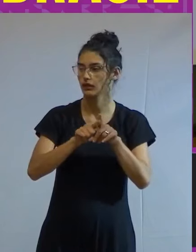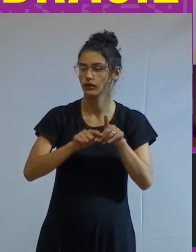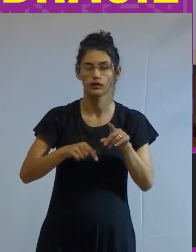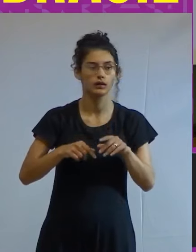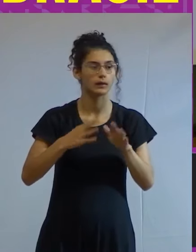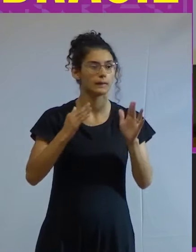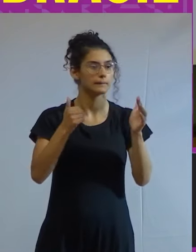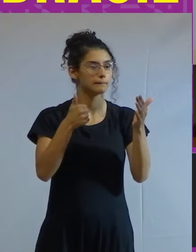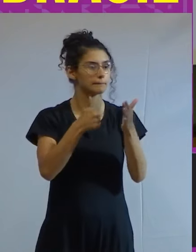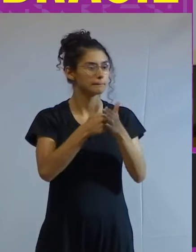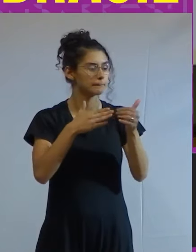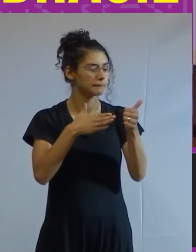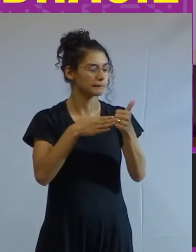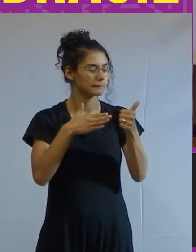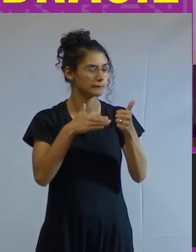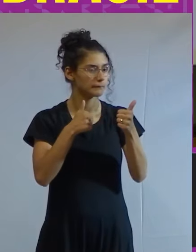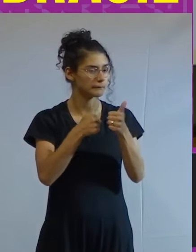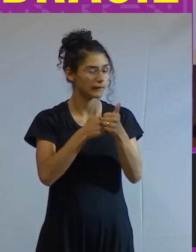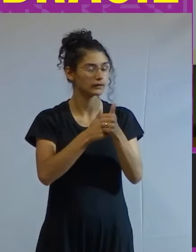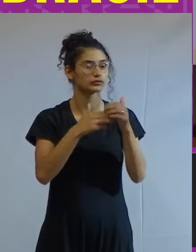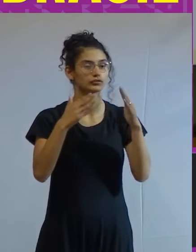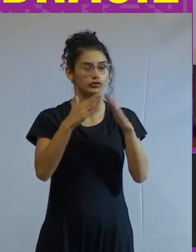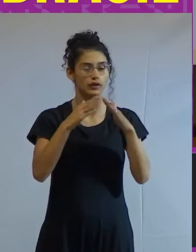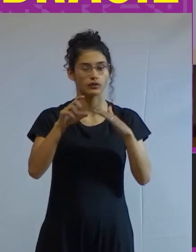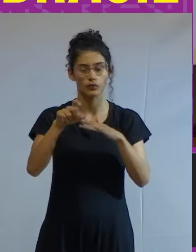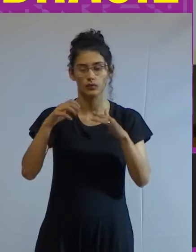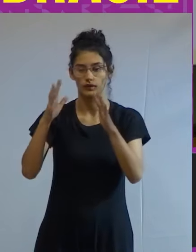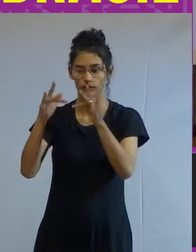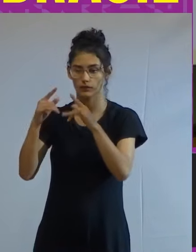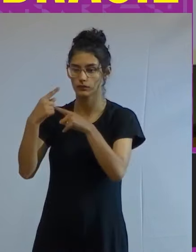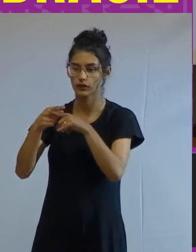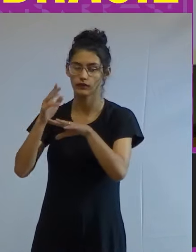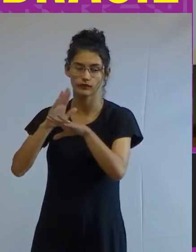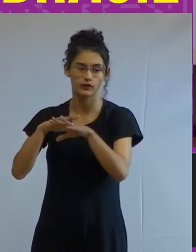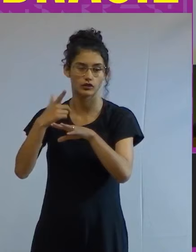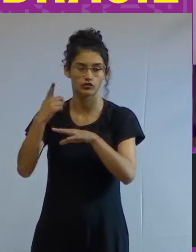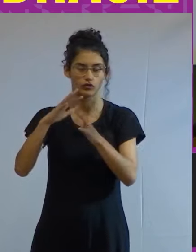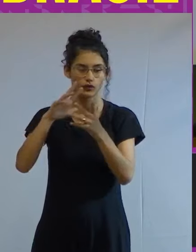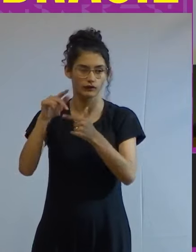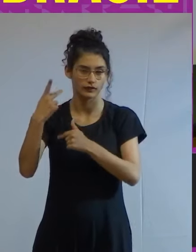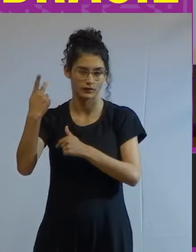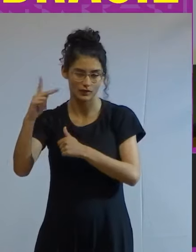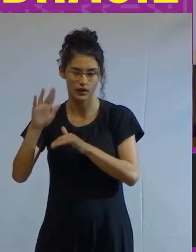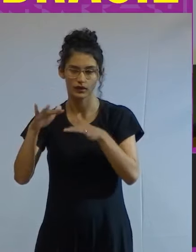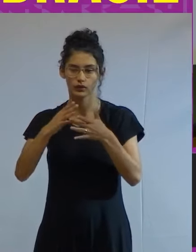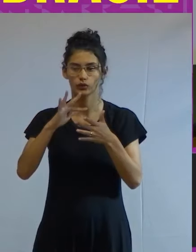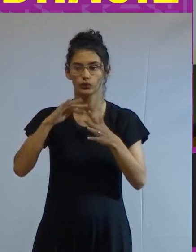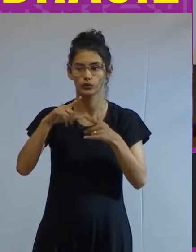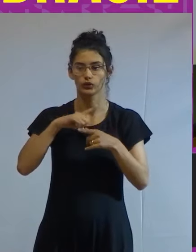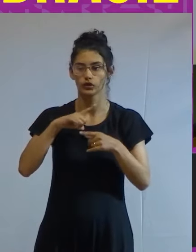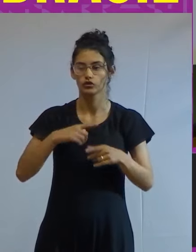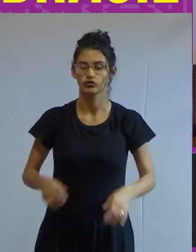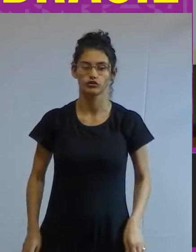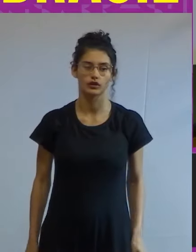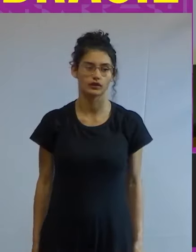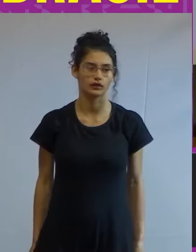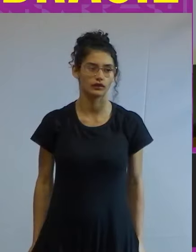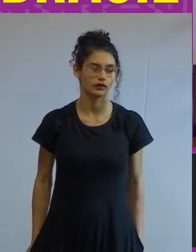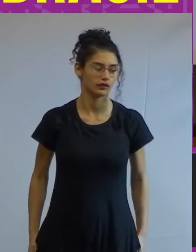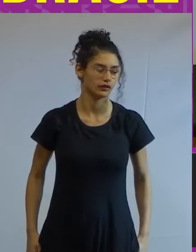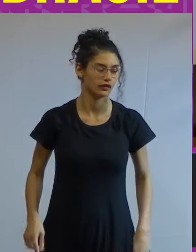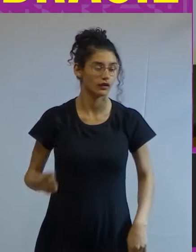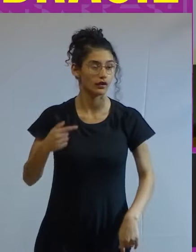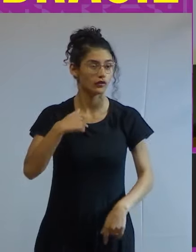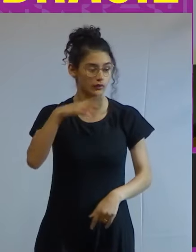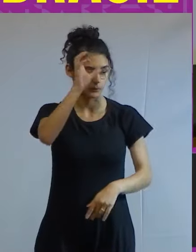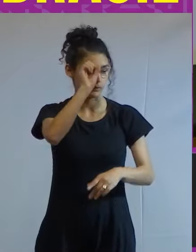era perto de casa com o meu ex-namorado porque ele fazia geografia lá então toda vez que tinha alguma coisa lá eu ia para aprender